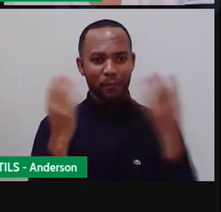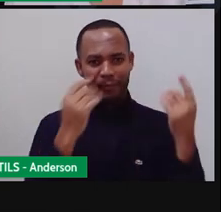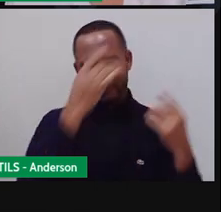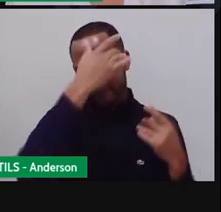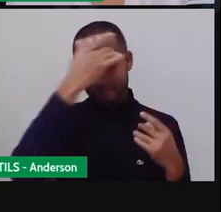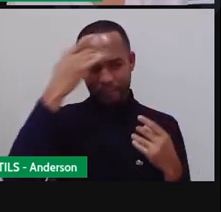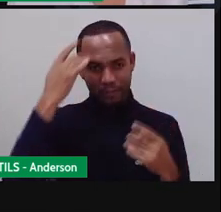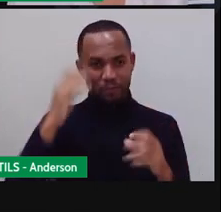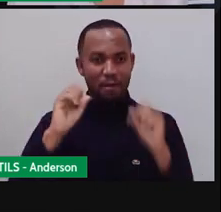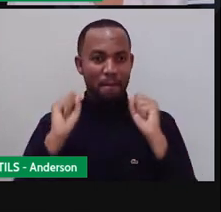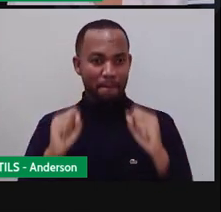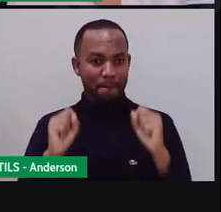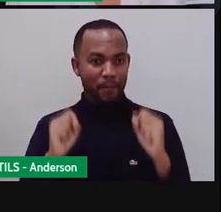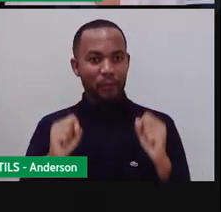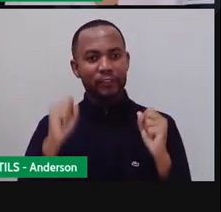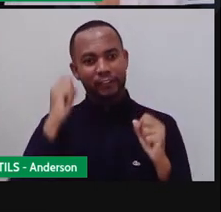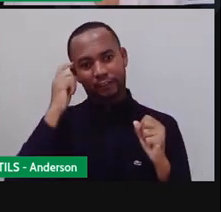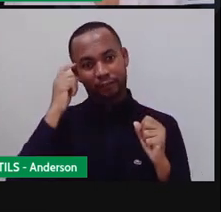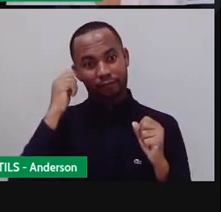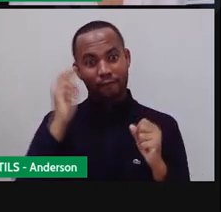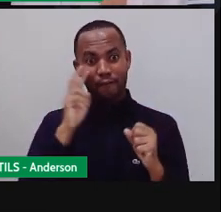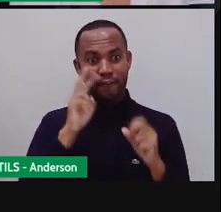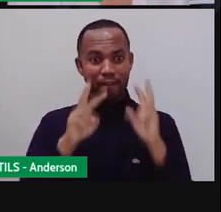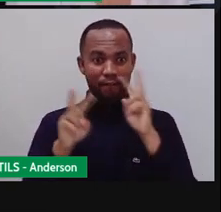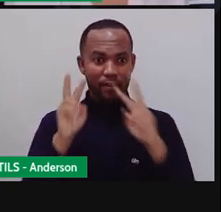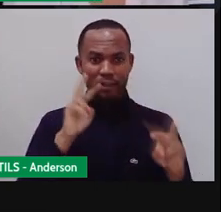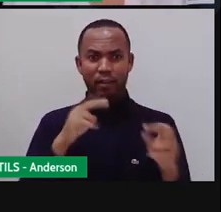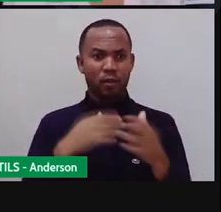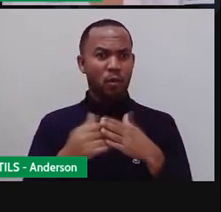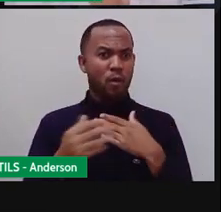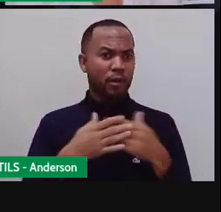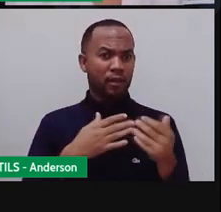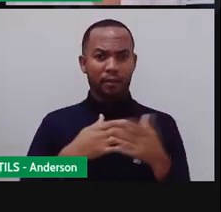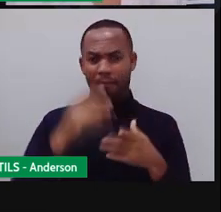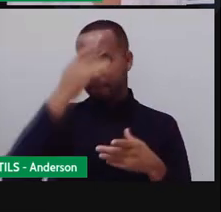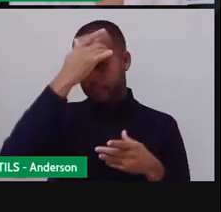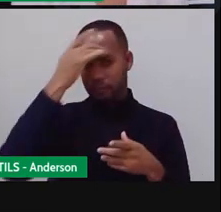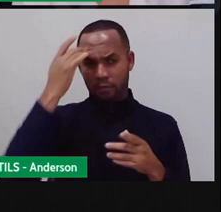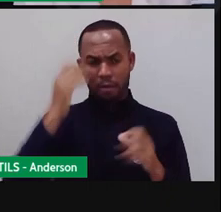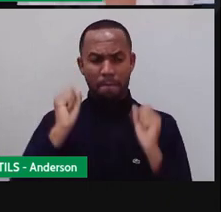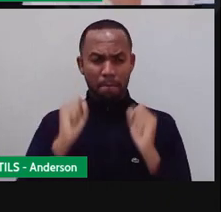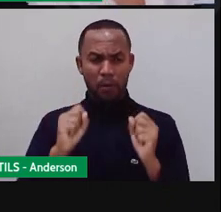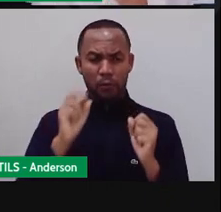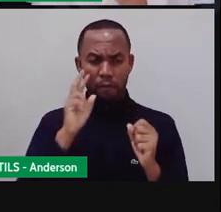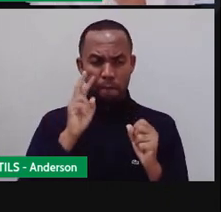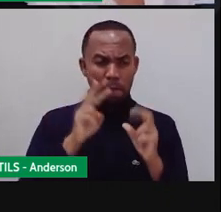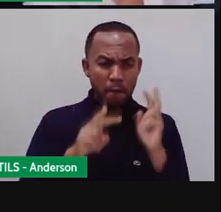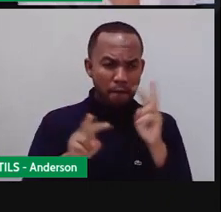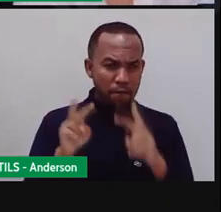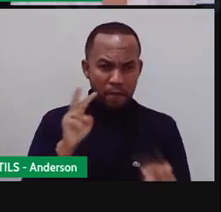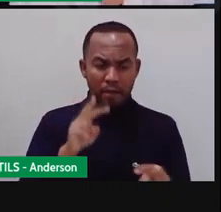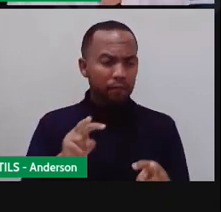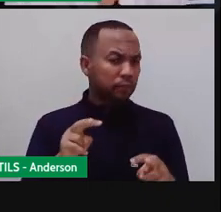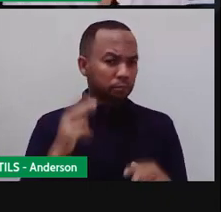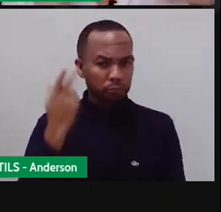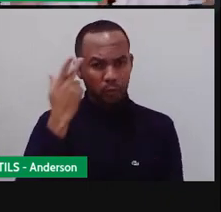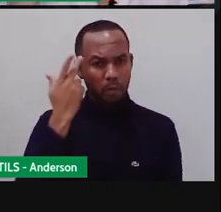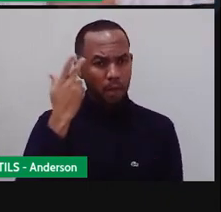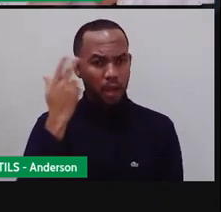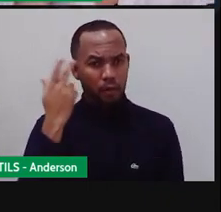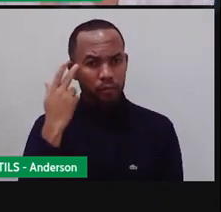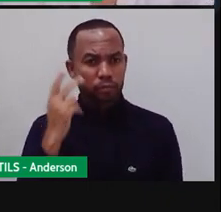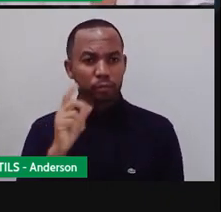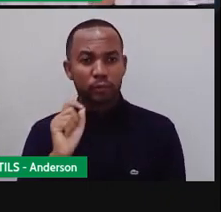de pessoas podem visualizar essa foto, né? Qualquer pessoa, meu perfil, ele é aberto, qualquer pessoa pode vir aqui e visualizar. E aí,